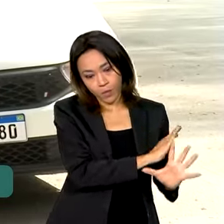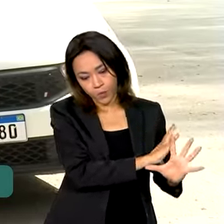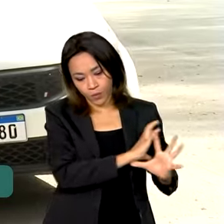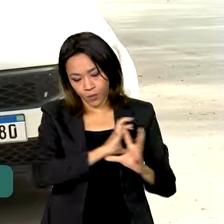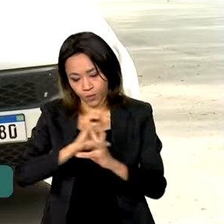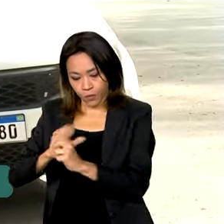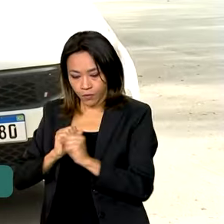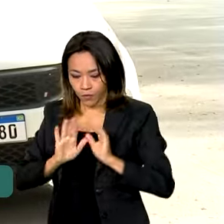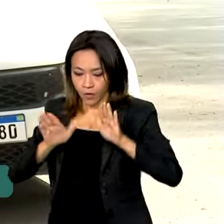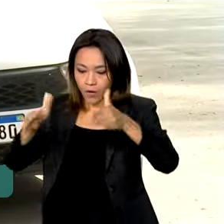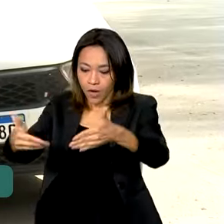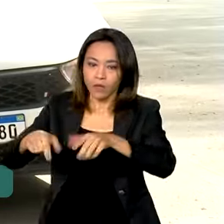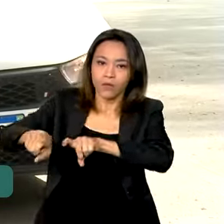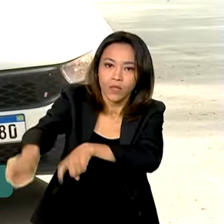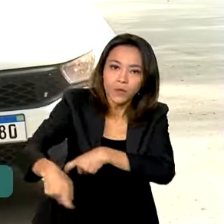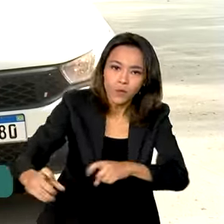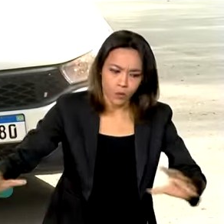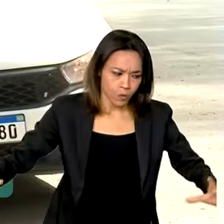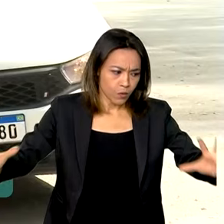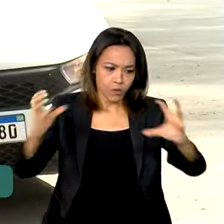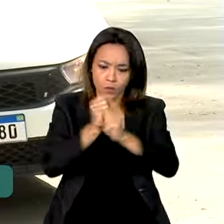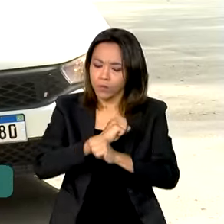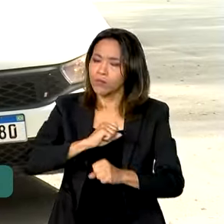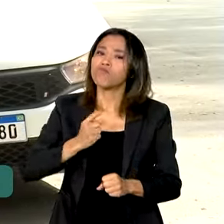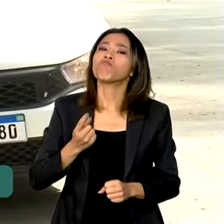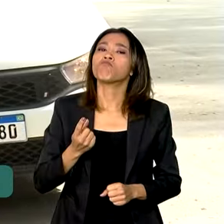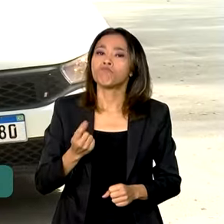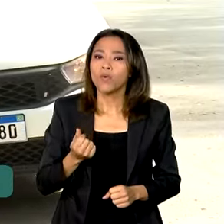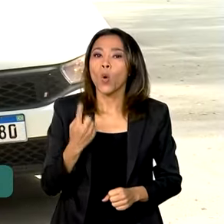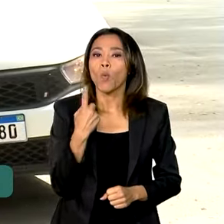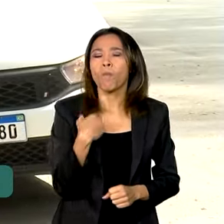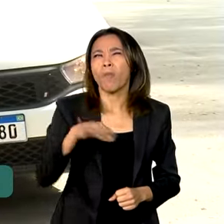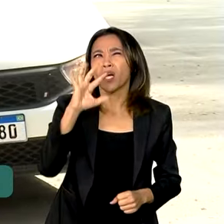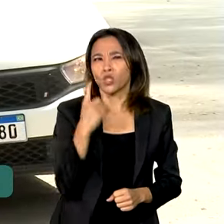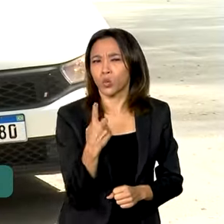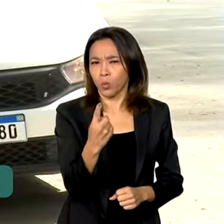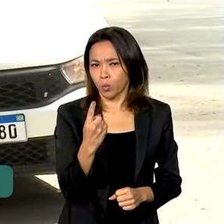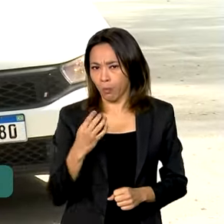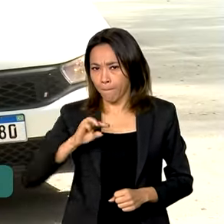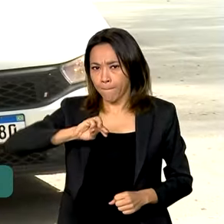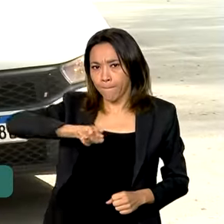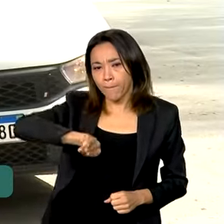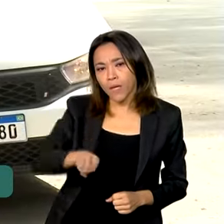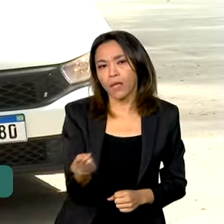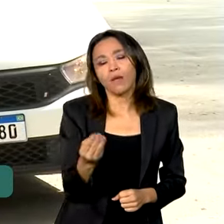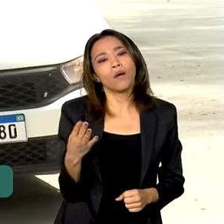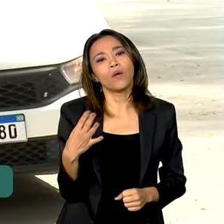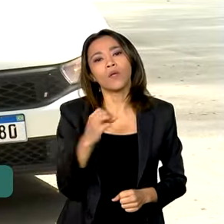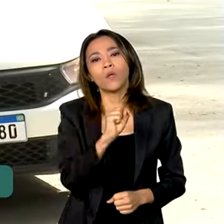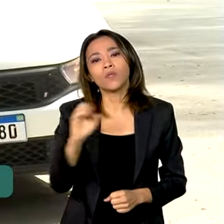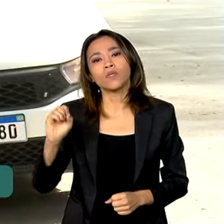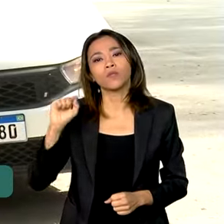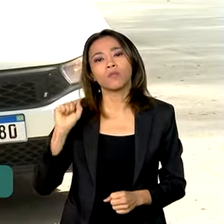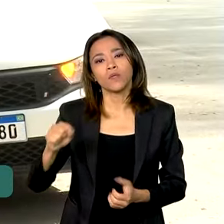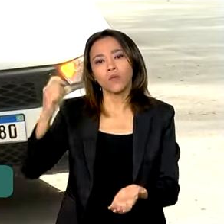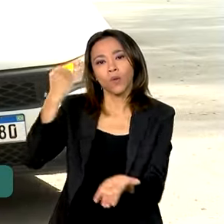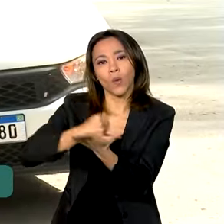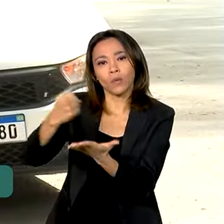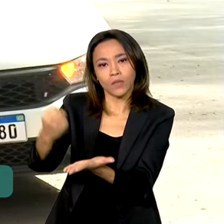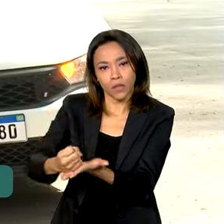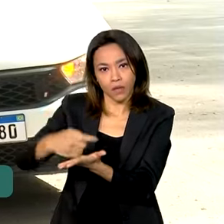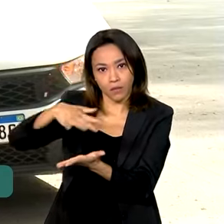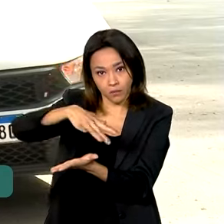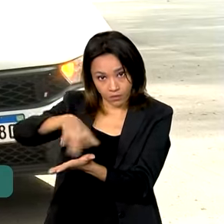o setor agrícola. No total, foram realizados mais de 1 milhão e 800 mil contratos de financiamentos